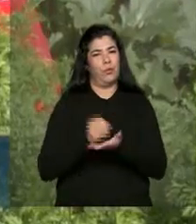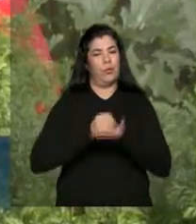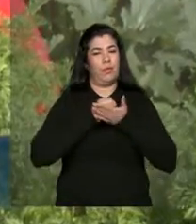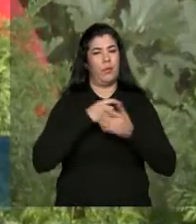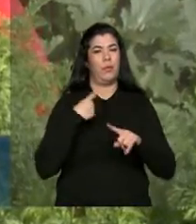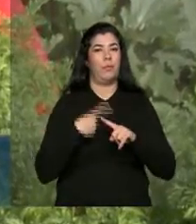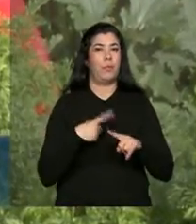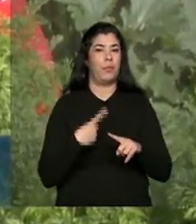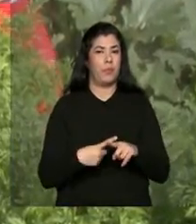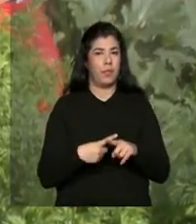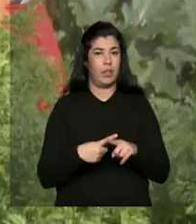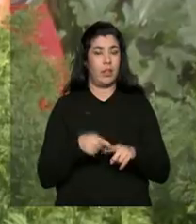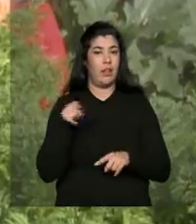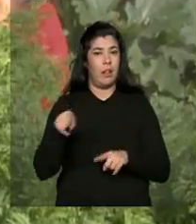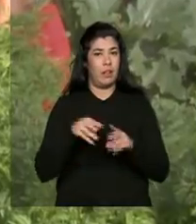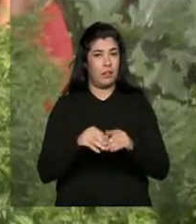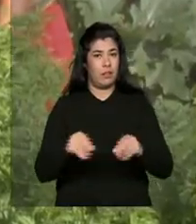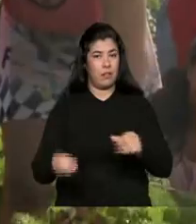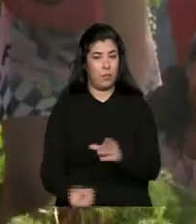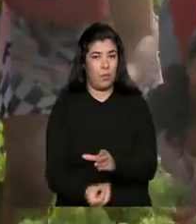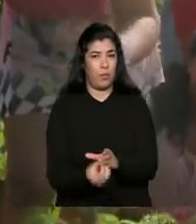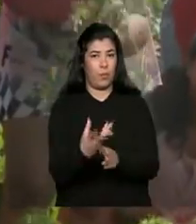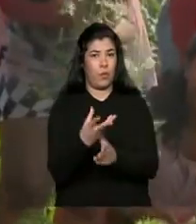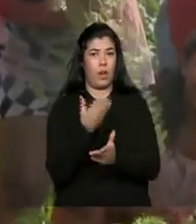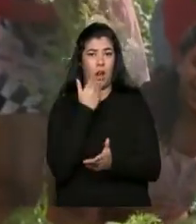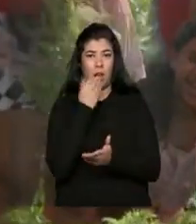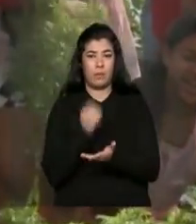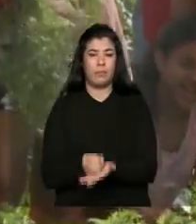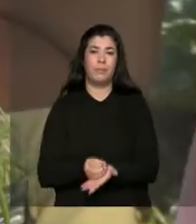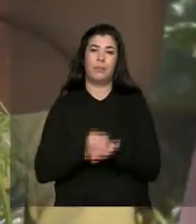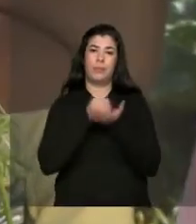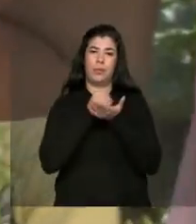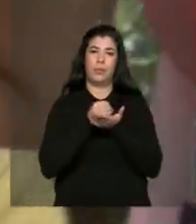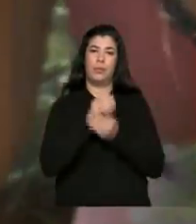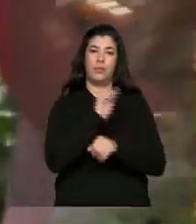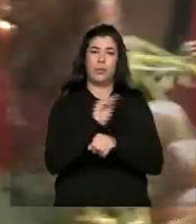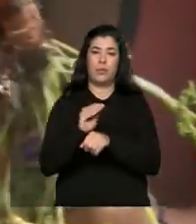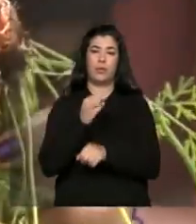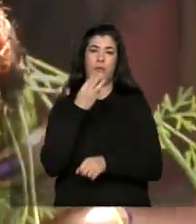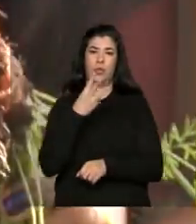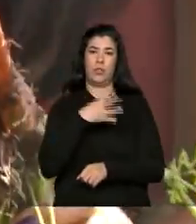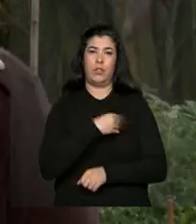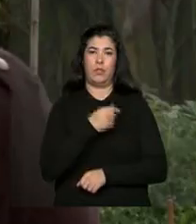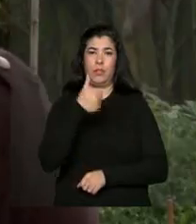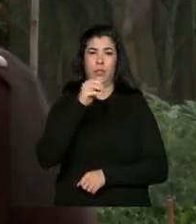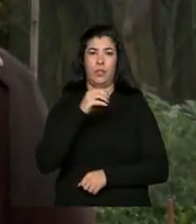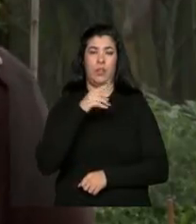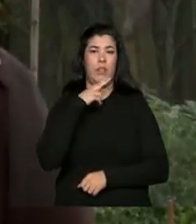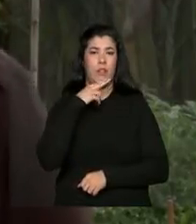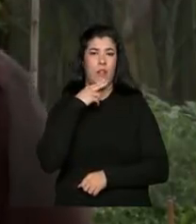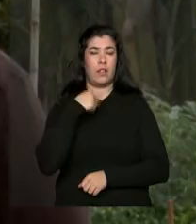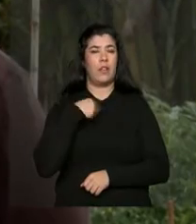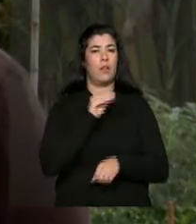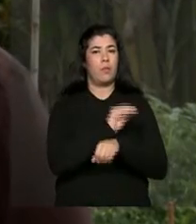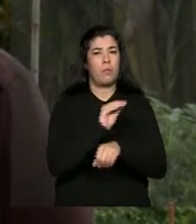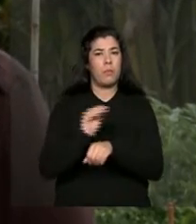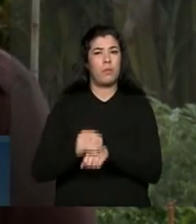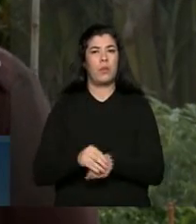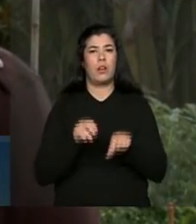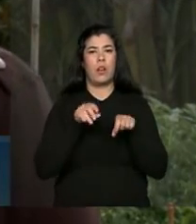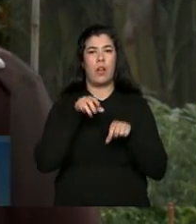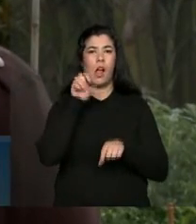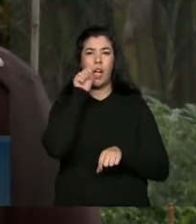Afinal, é da terra que vem o sustento da família de três filhos e dez netos. A gente planta cenoura,